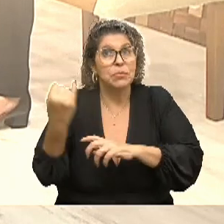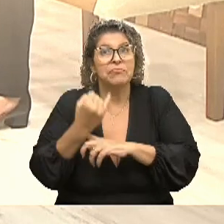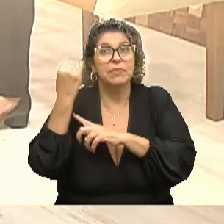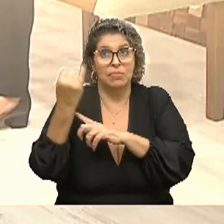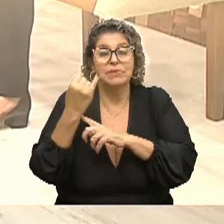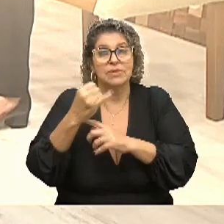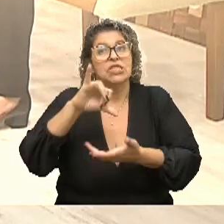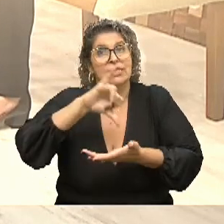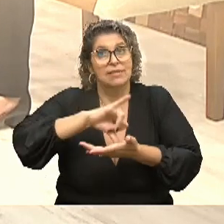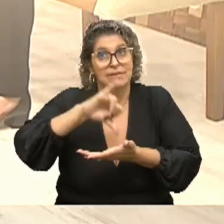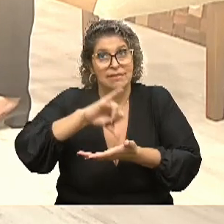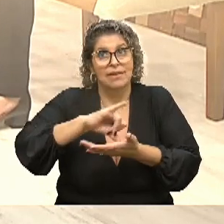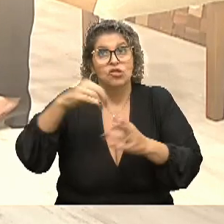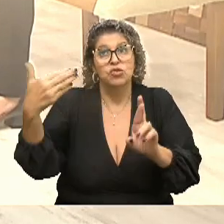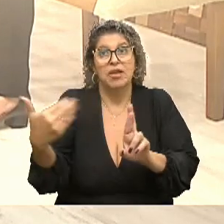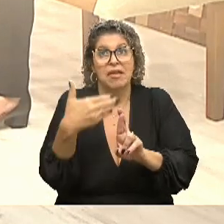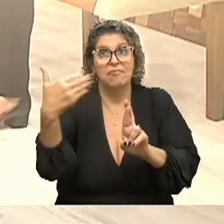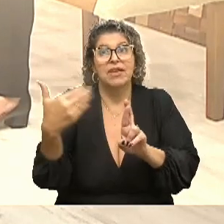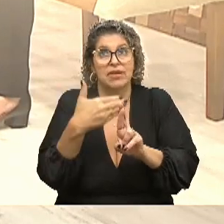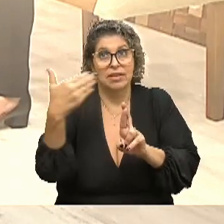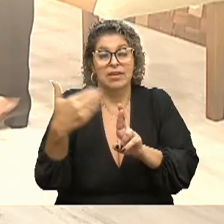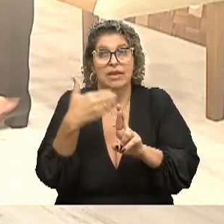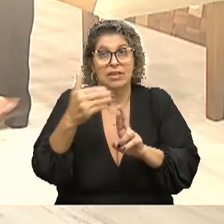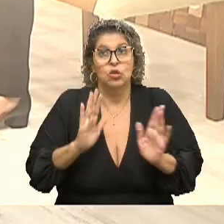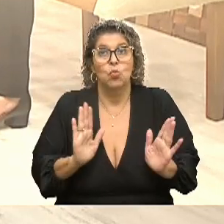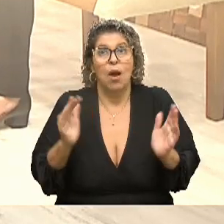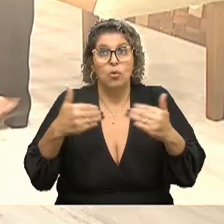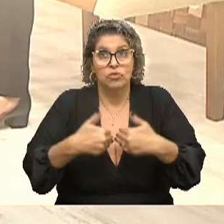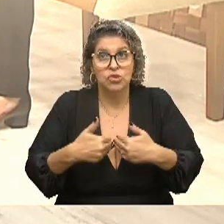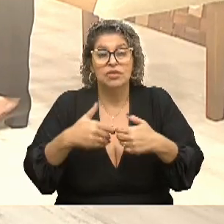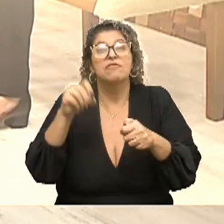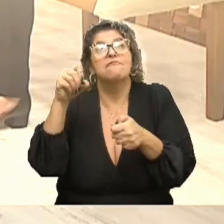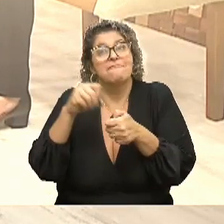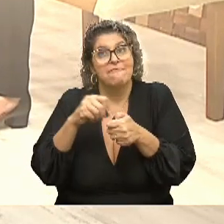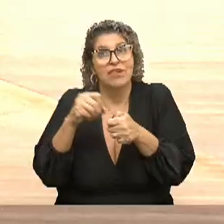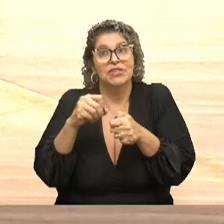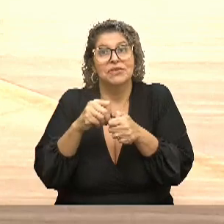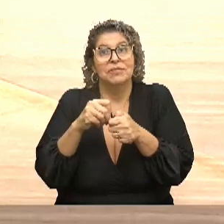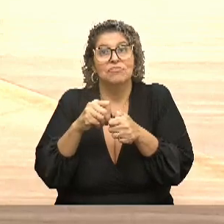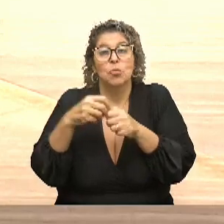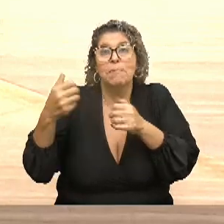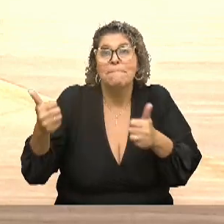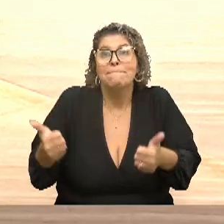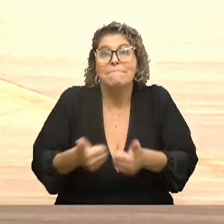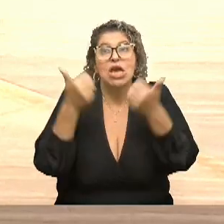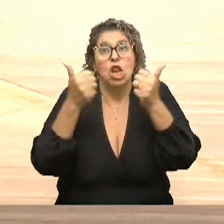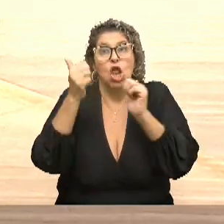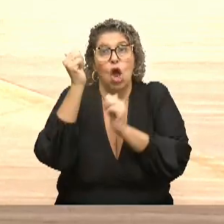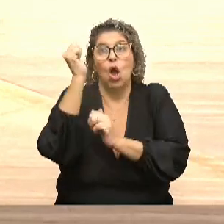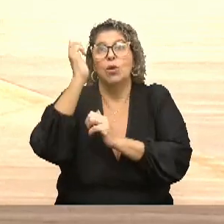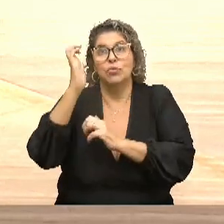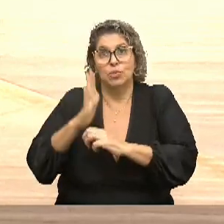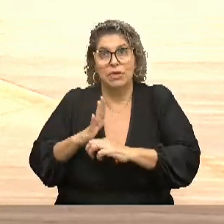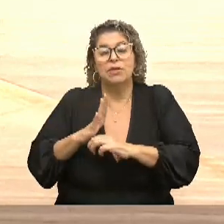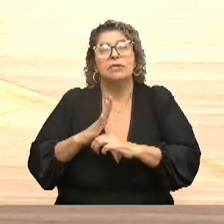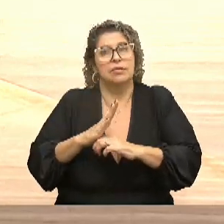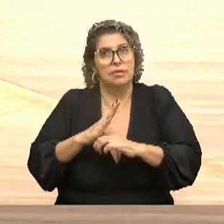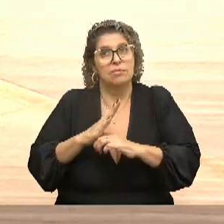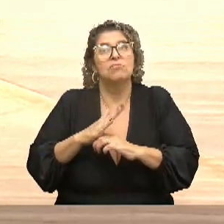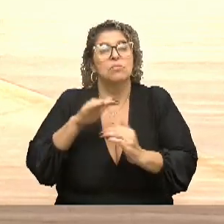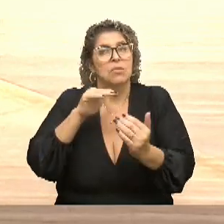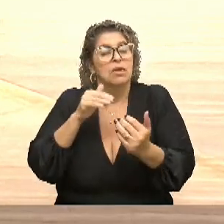esse centro. Eu acho que esse centro de referência do autismo vai ser realmente o melhor do Brasil. Eu tenho essa aposta,